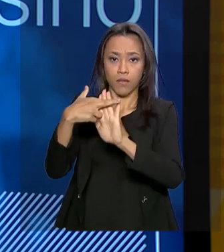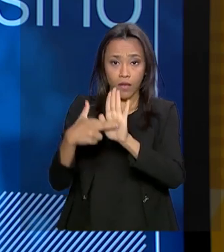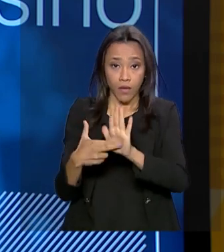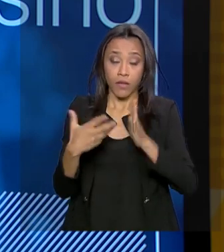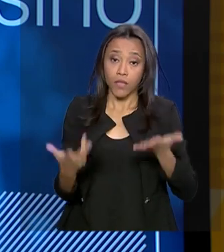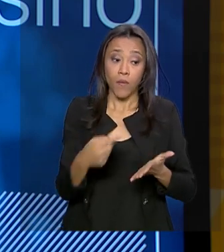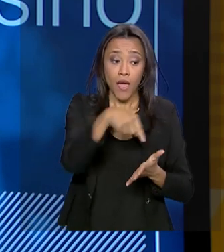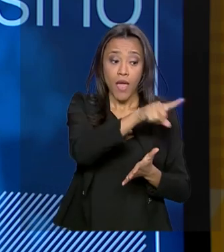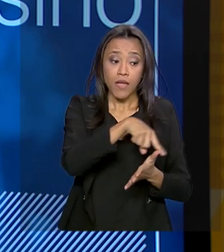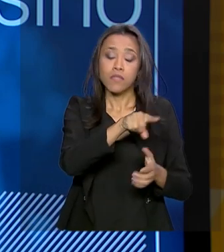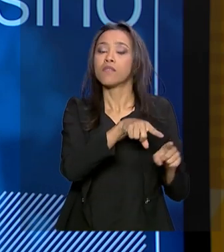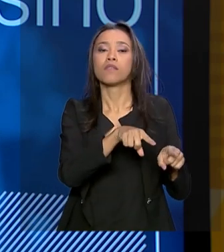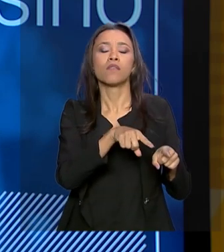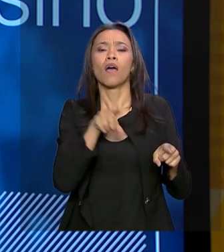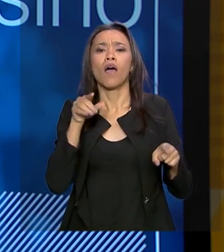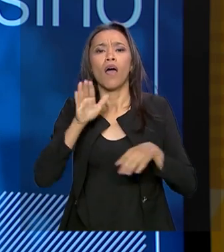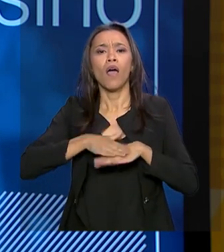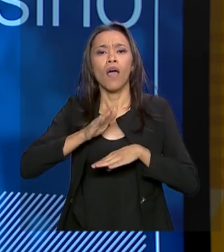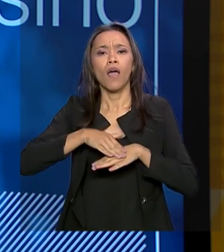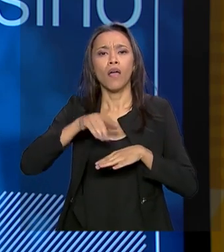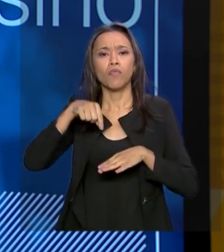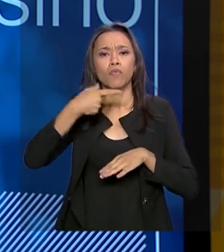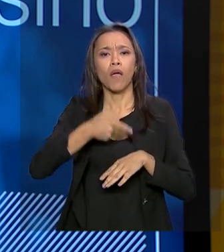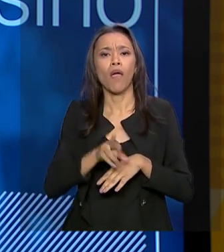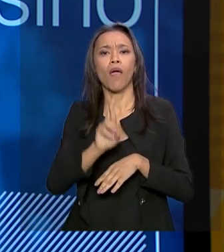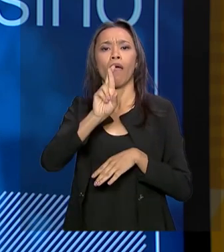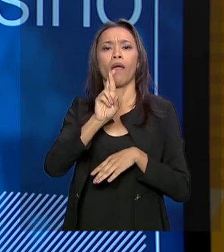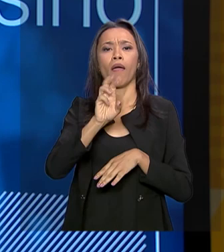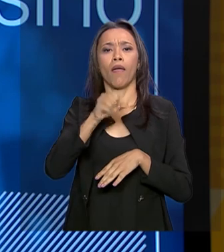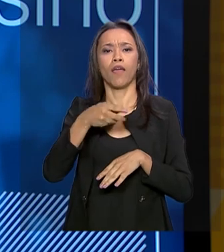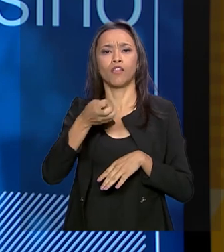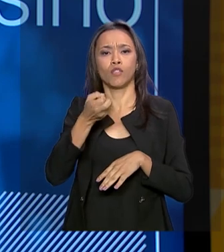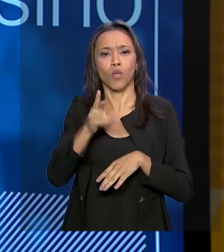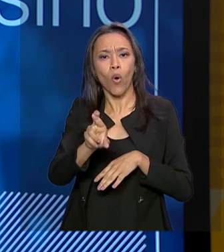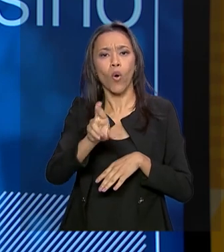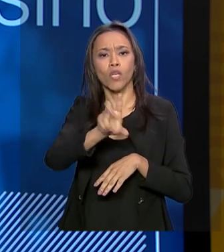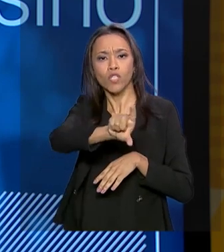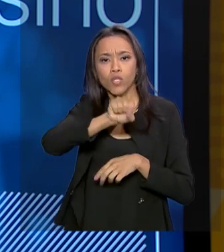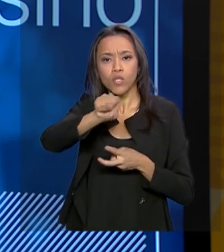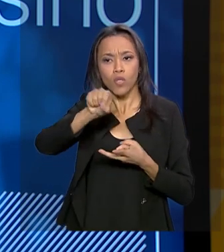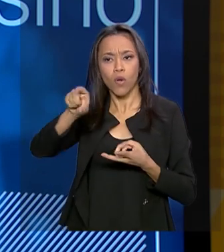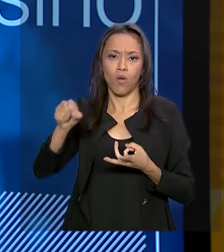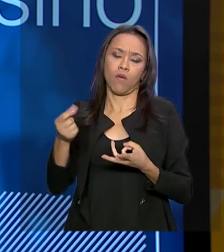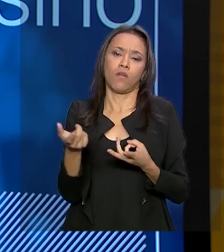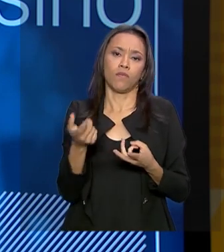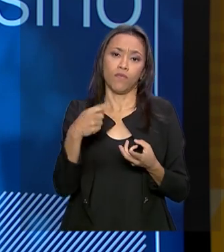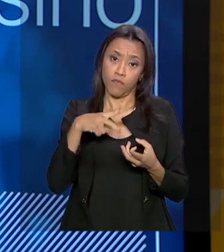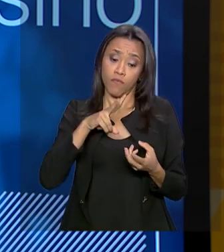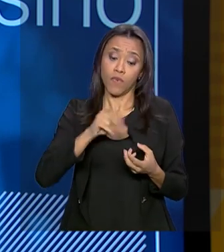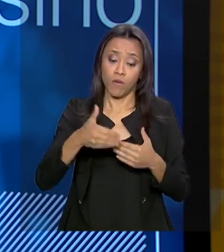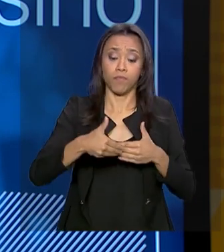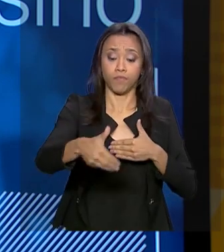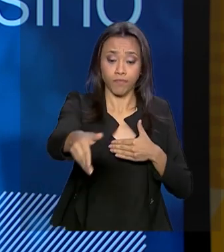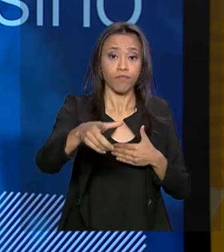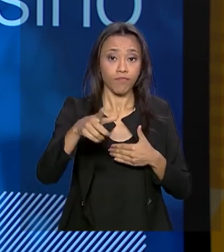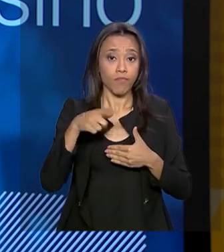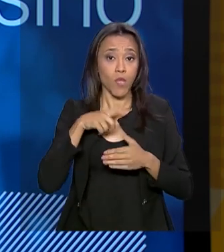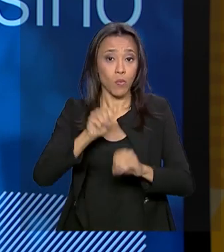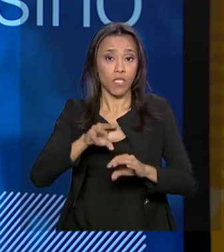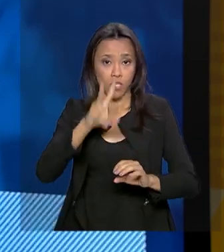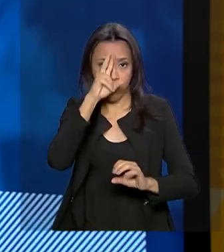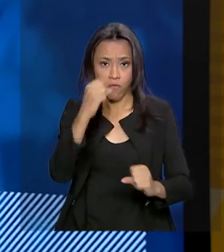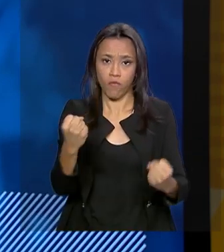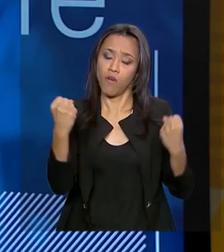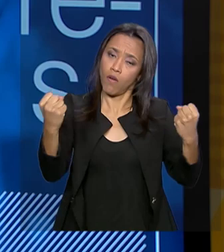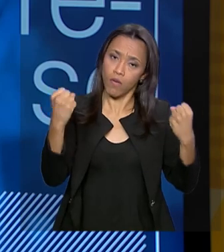de apoio serão escolhidas pelos próprios reitores. Então, acima de tudo, a gente vai ter uma educação cada vez mais forte, né? E, acima de tudo,